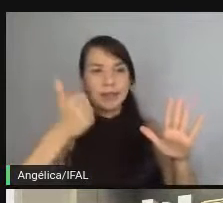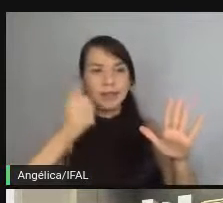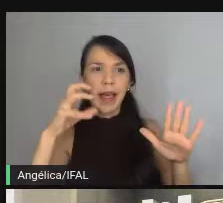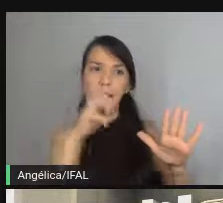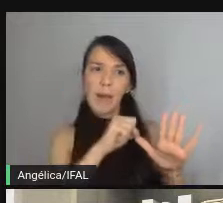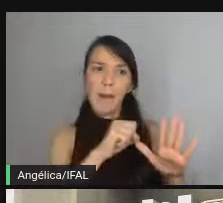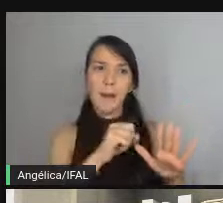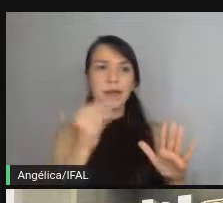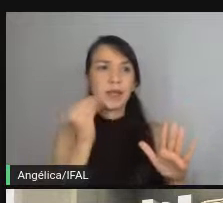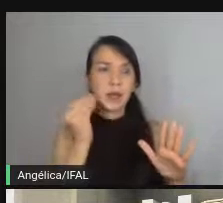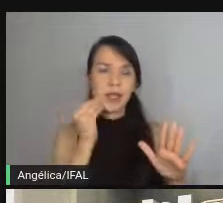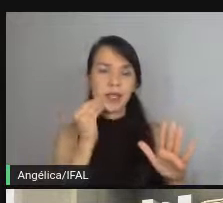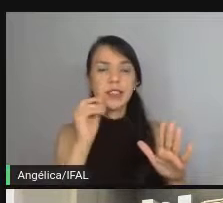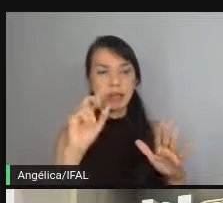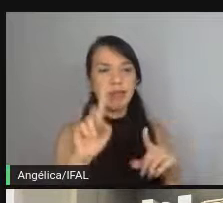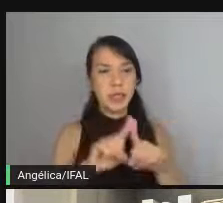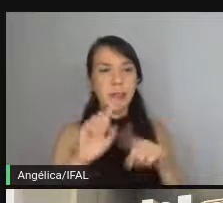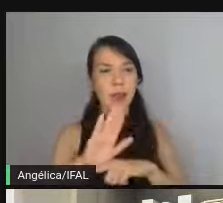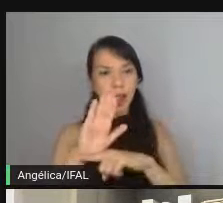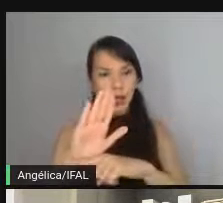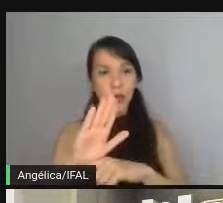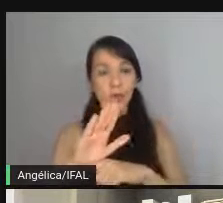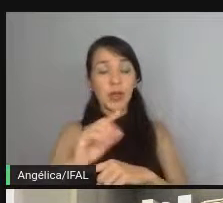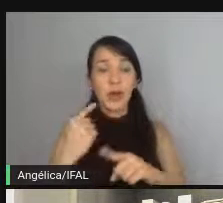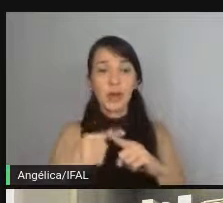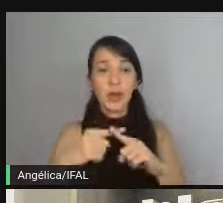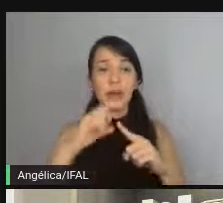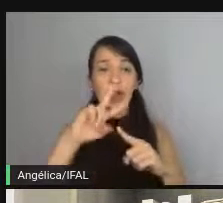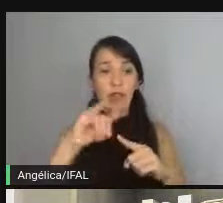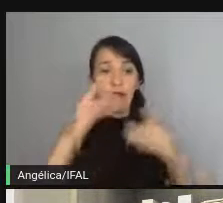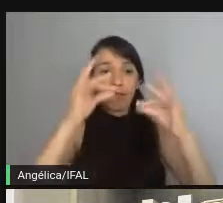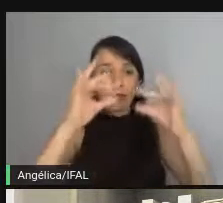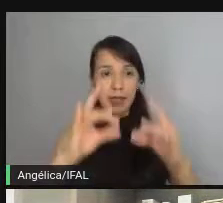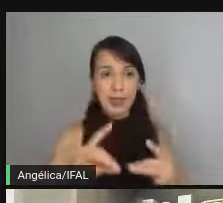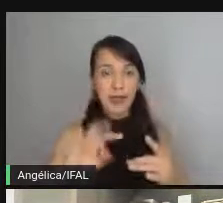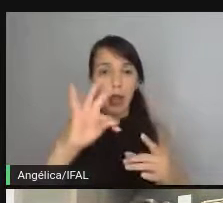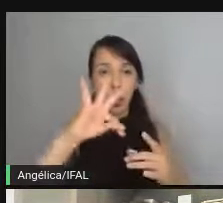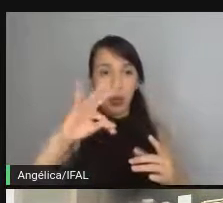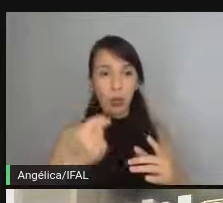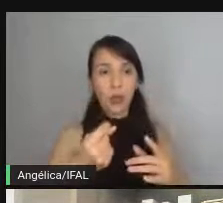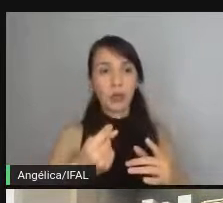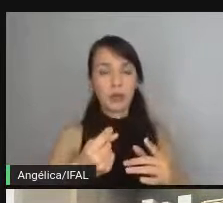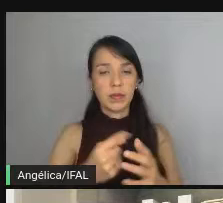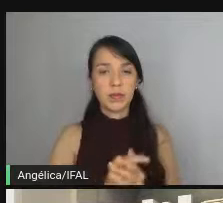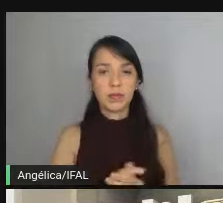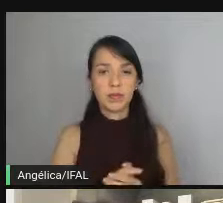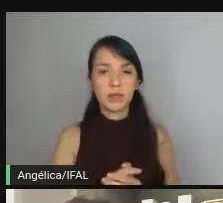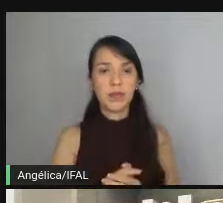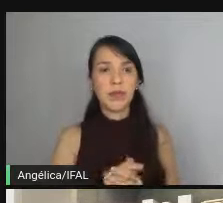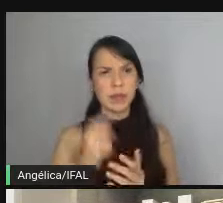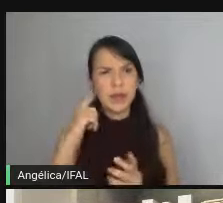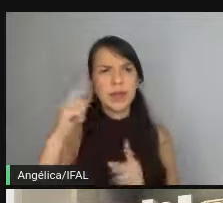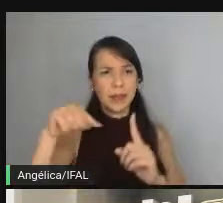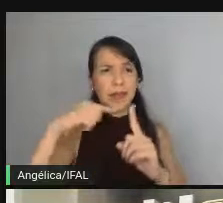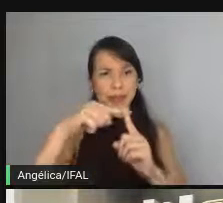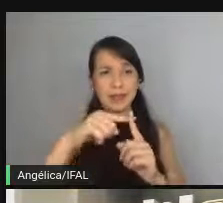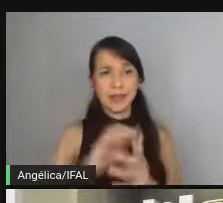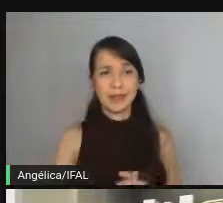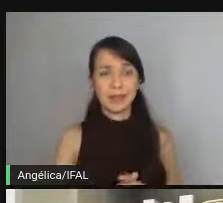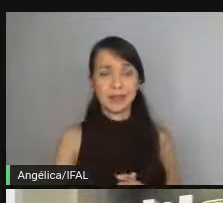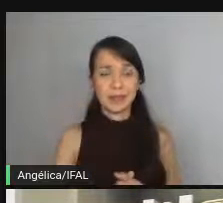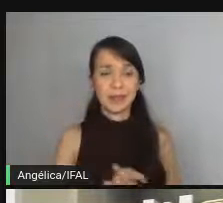O teste acaba ajudando isso também, porque o teste vai descrever toda a funcionalidade. Mas é bem isso, é exatamente isso.